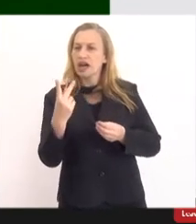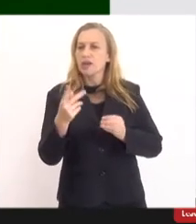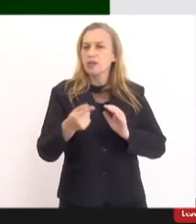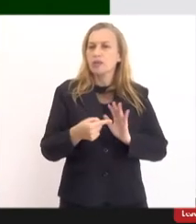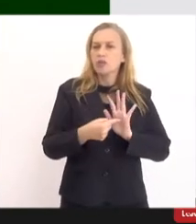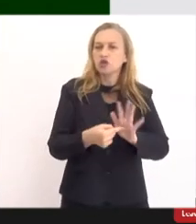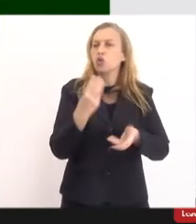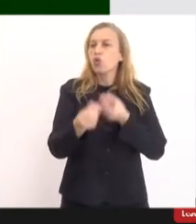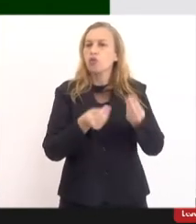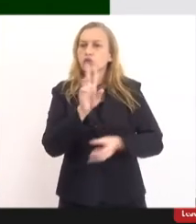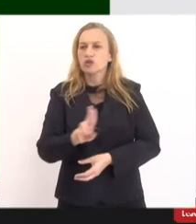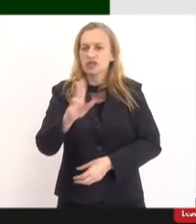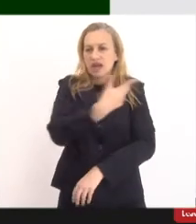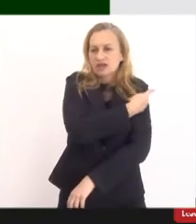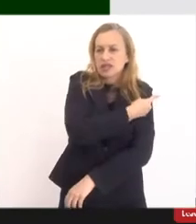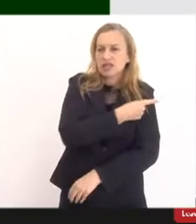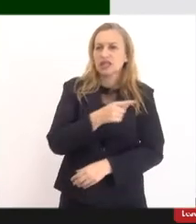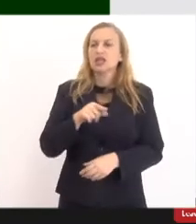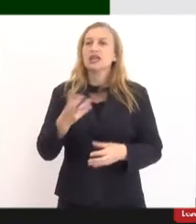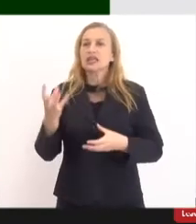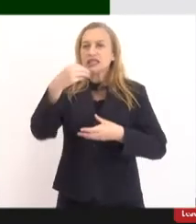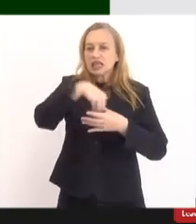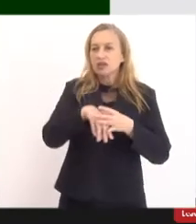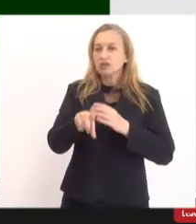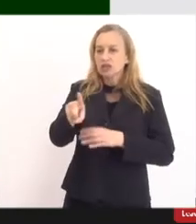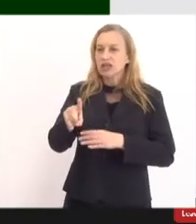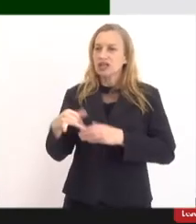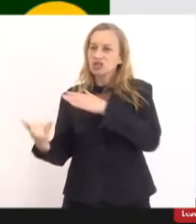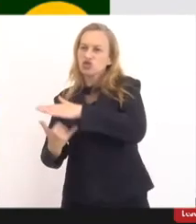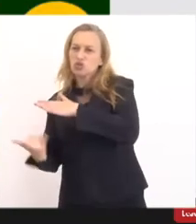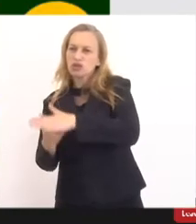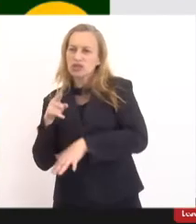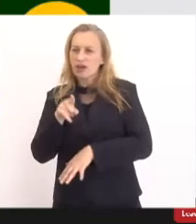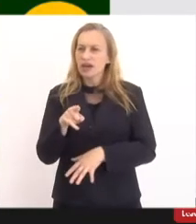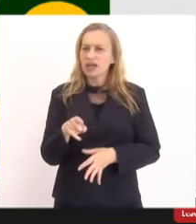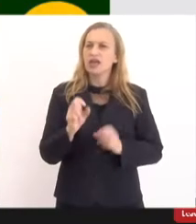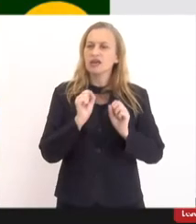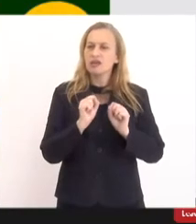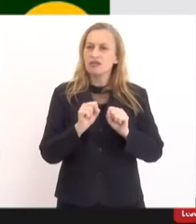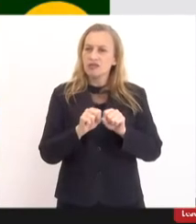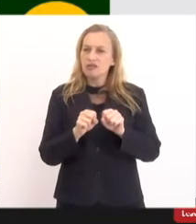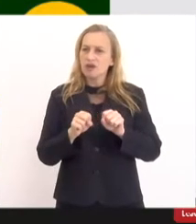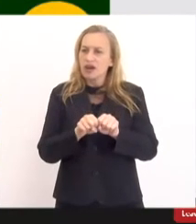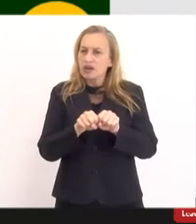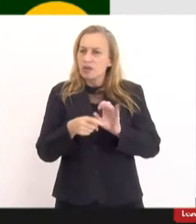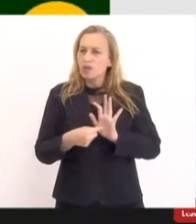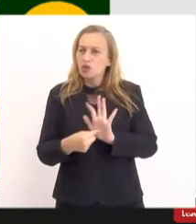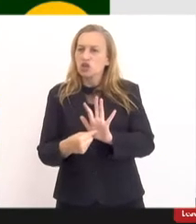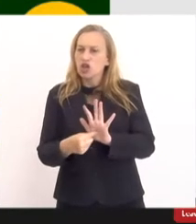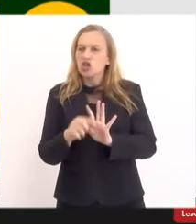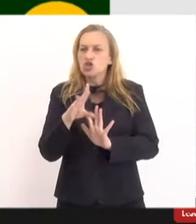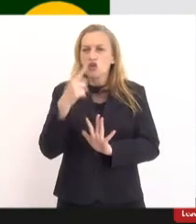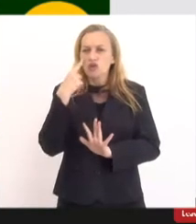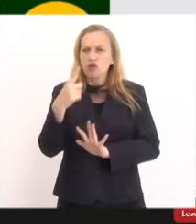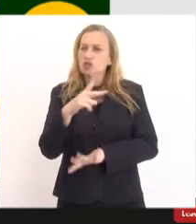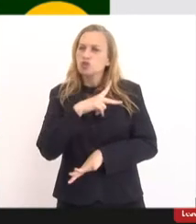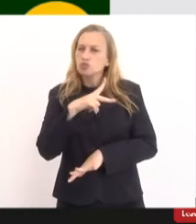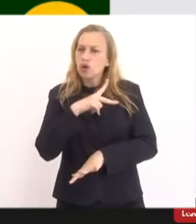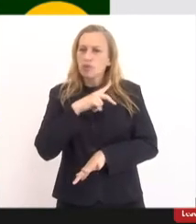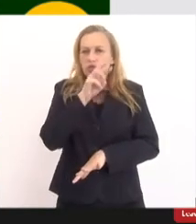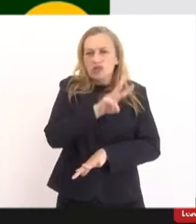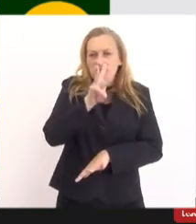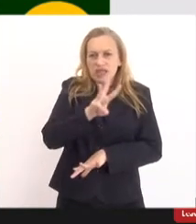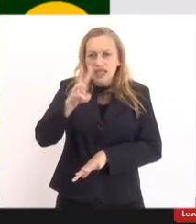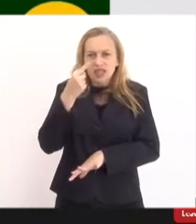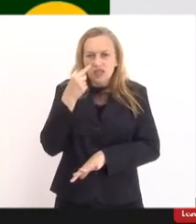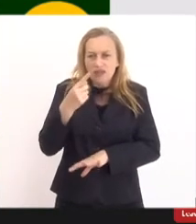do ICH, tem essa organização aqui, que aí a gente vai abrir, é só olhar nos próprios sites, né? E a